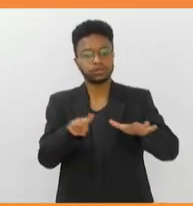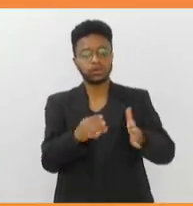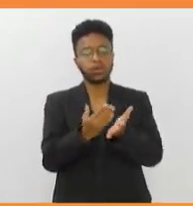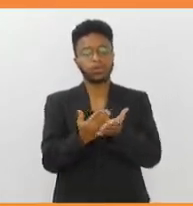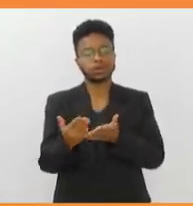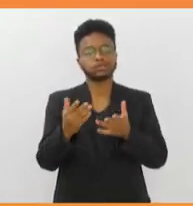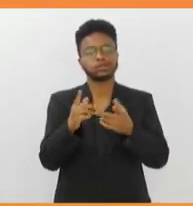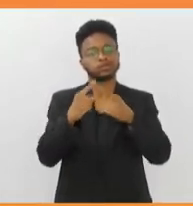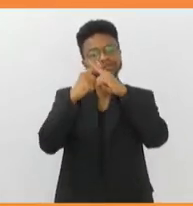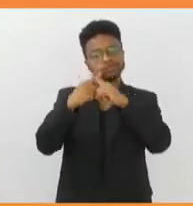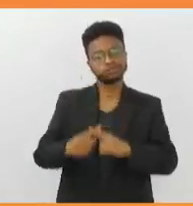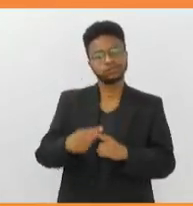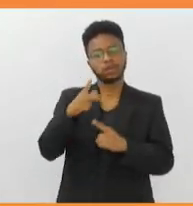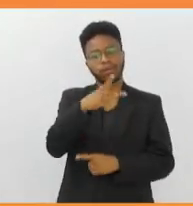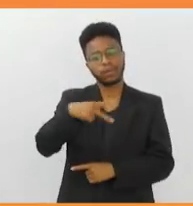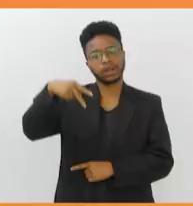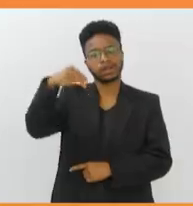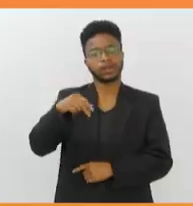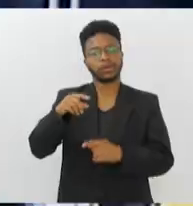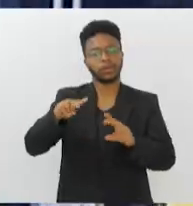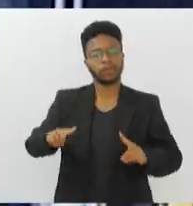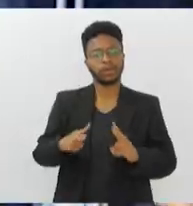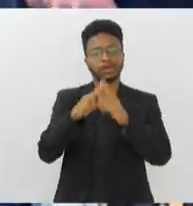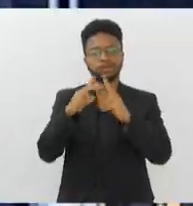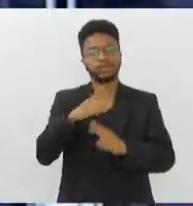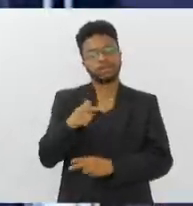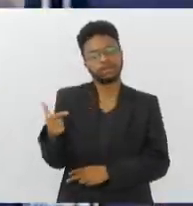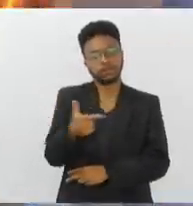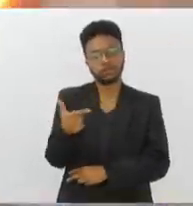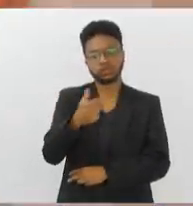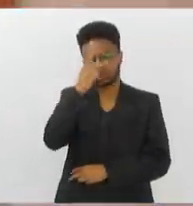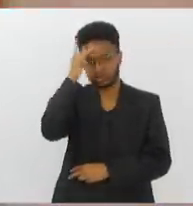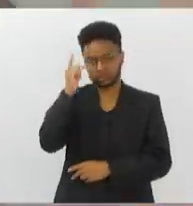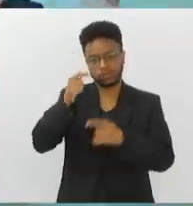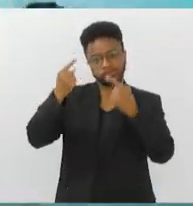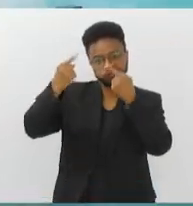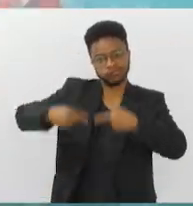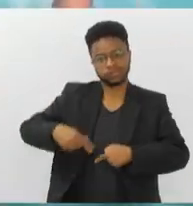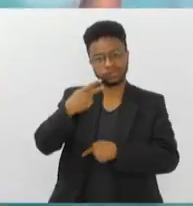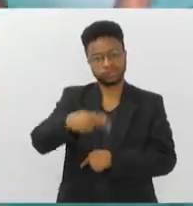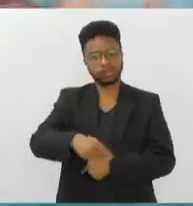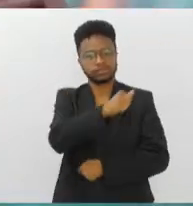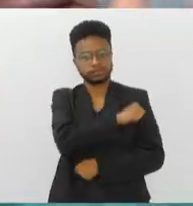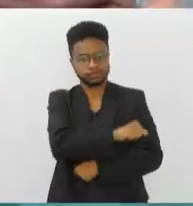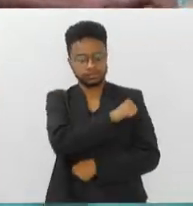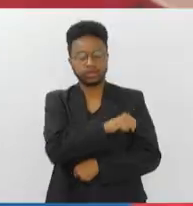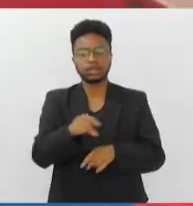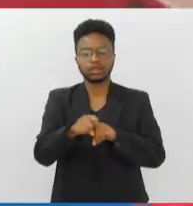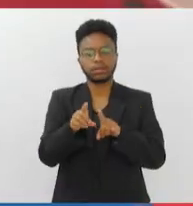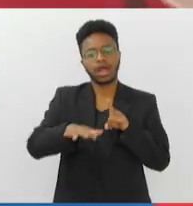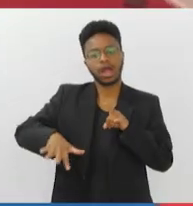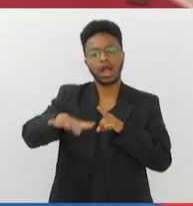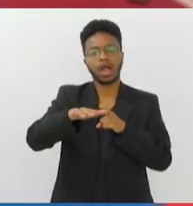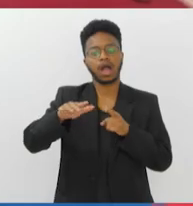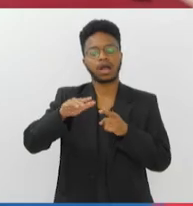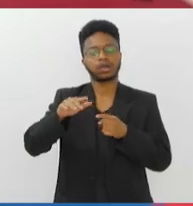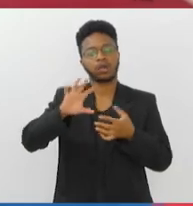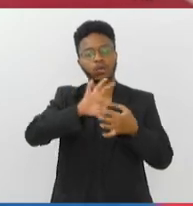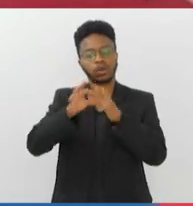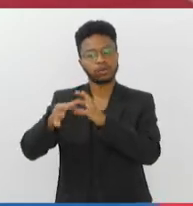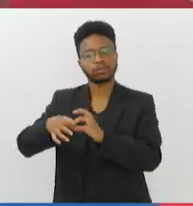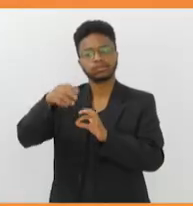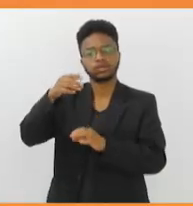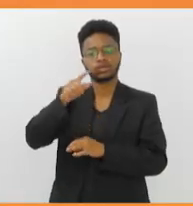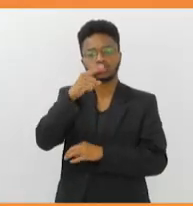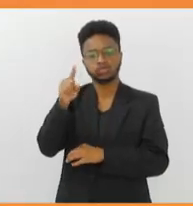Paralímpicos de Paris com 22 atletas no Rio de Janeiro. Vila Olímpica da Zona Oeste oferece vagas para crianças,